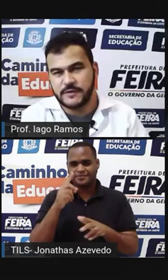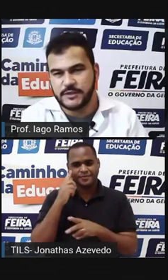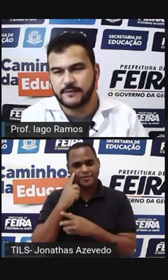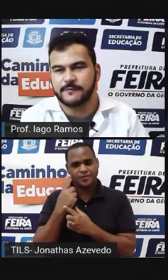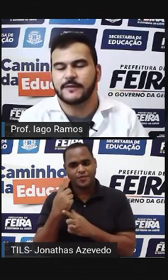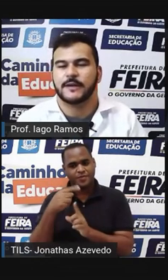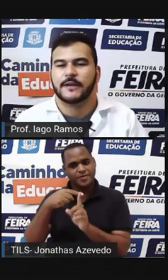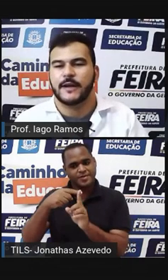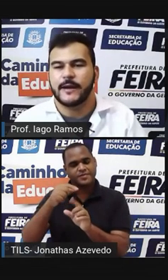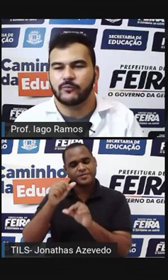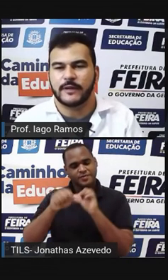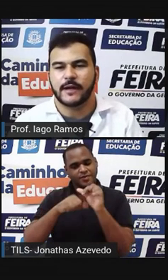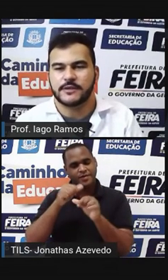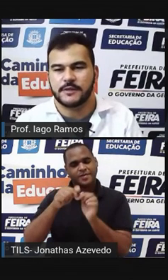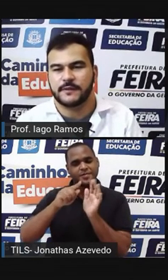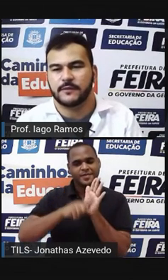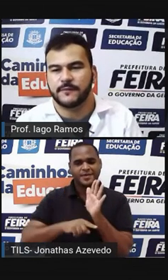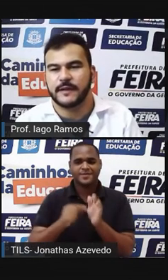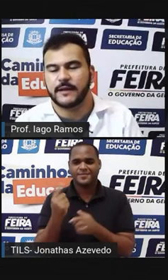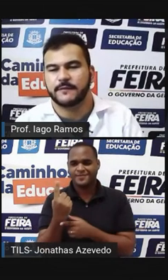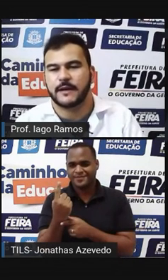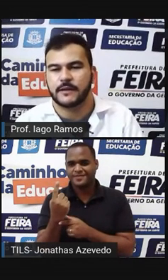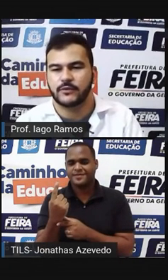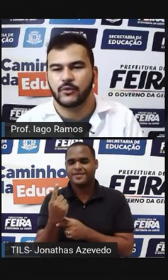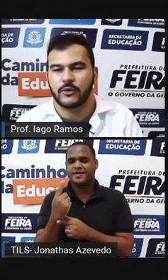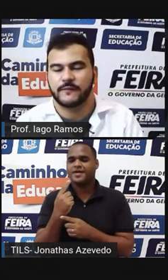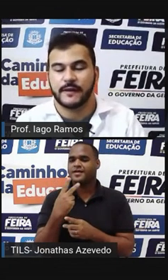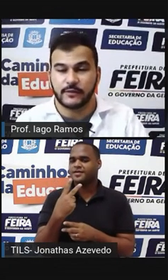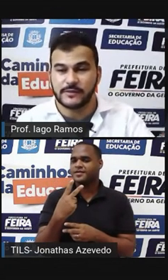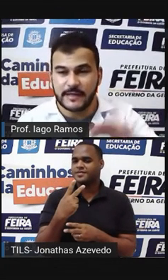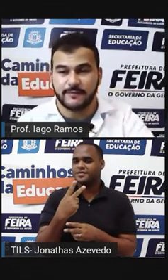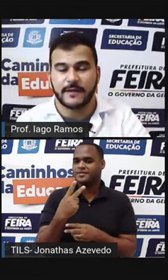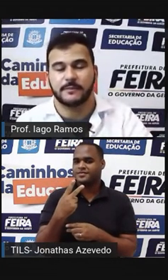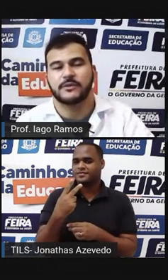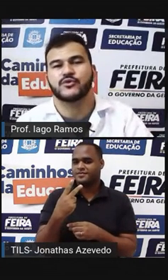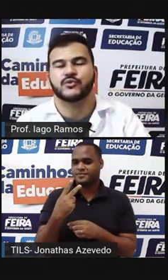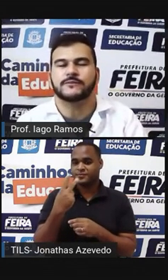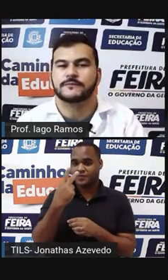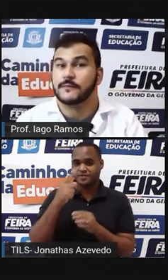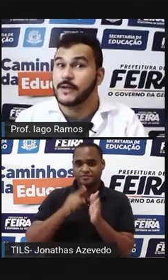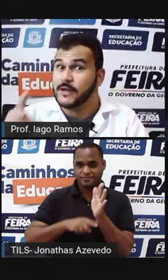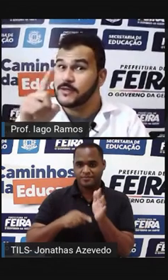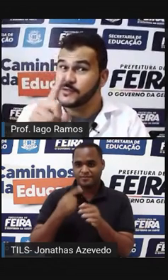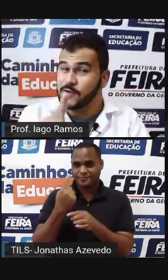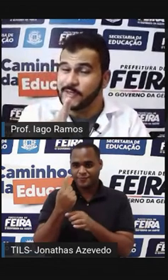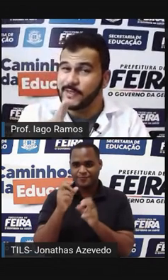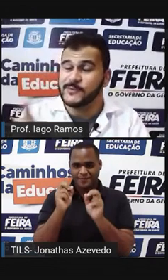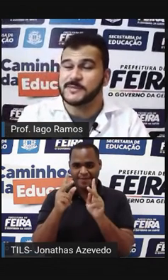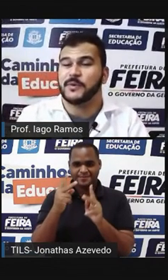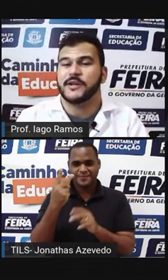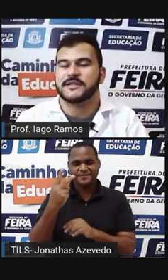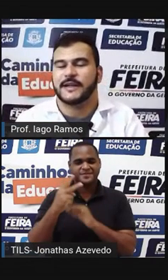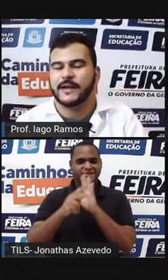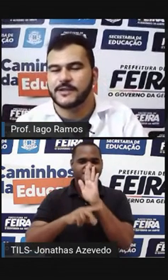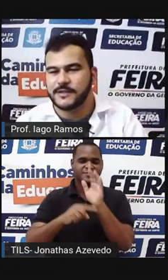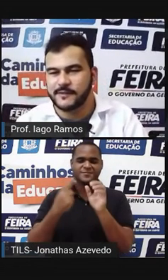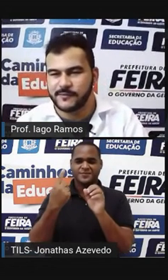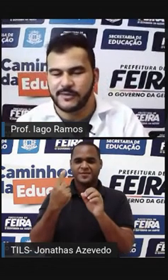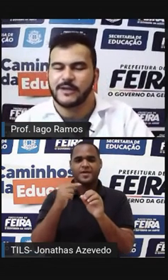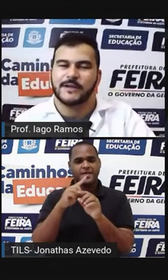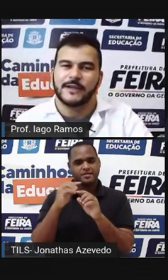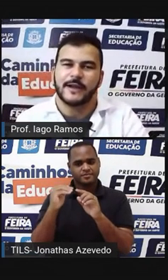1 positivo É 1 negativo Então fica elevado a 2 Fica 2 elevado a menos 1 Só que o expoente Tá